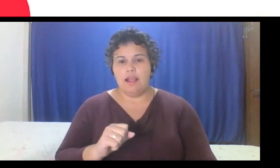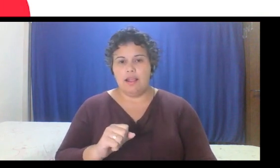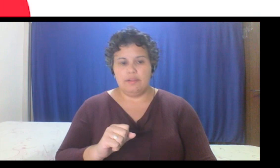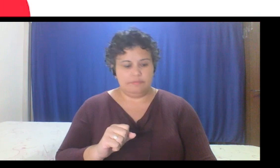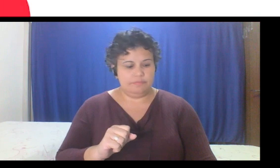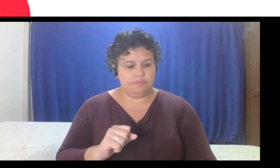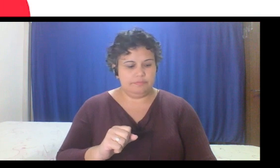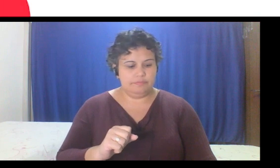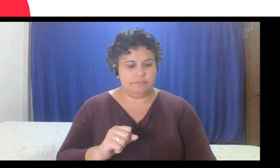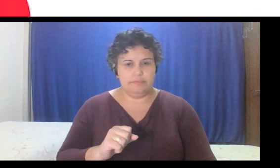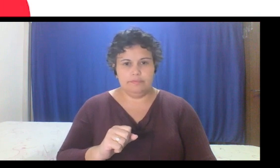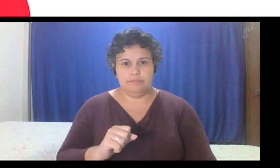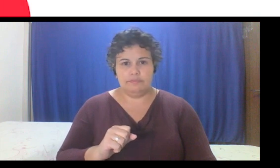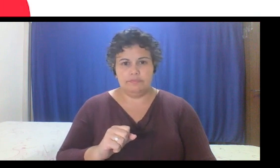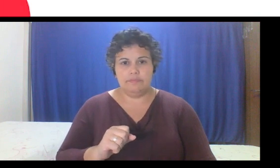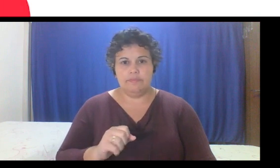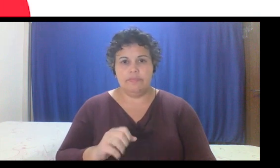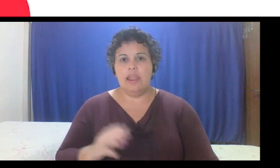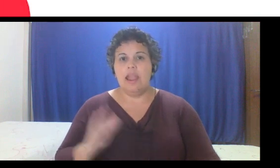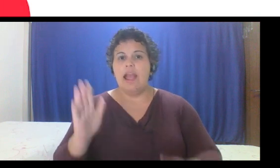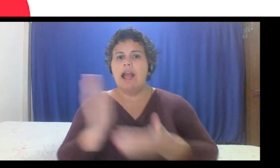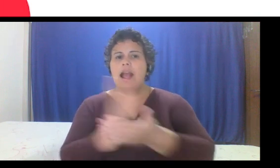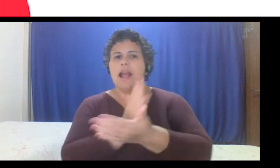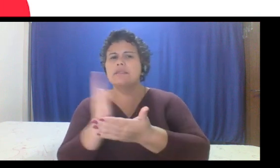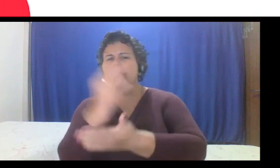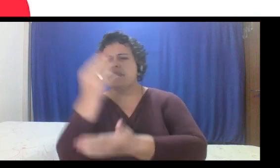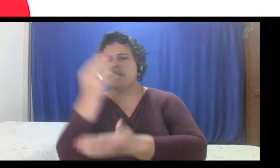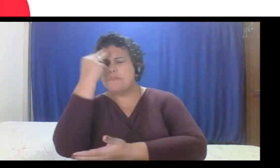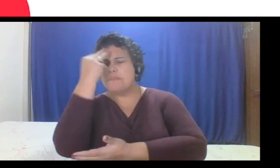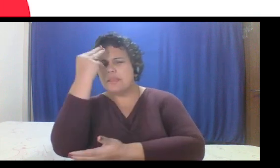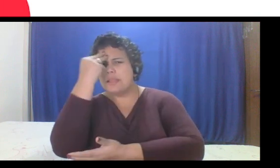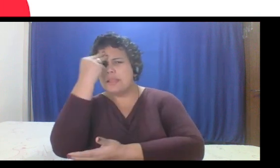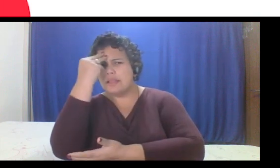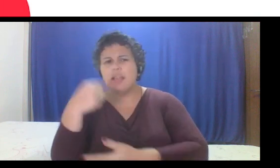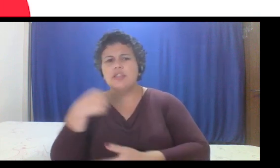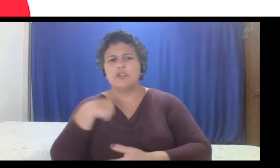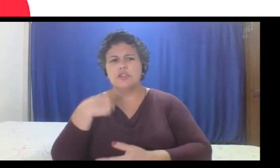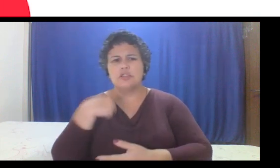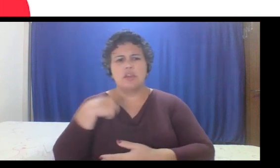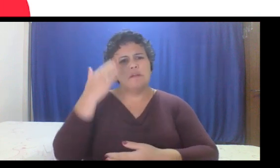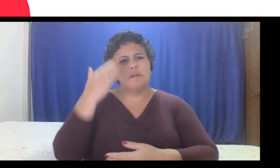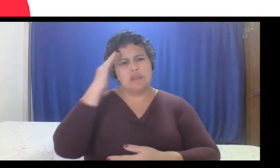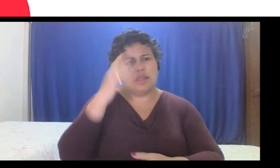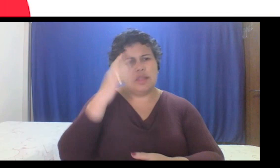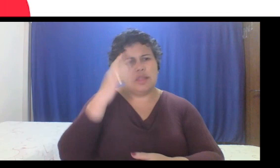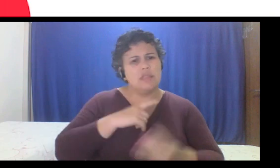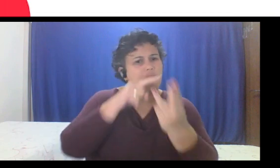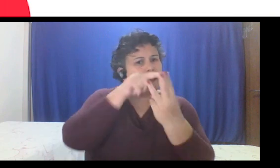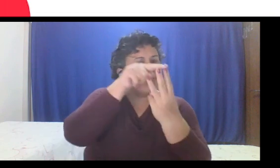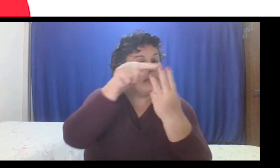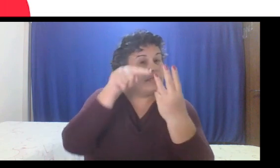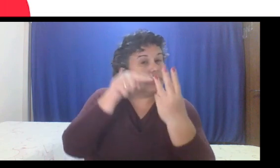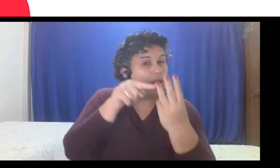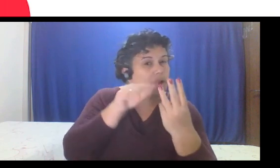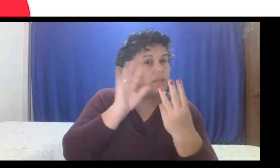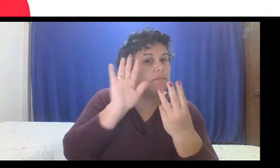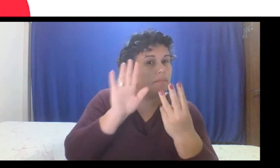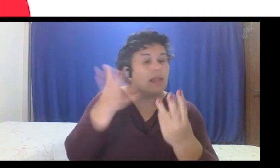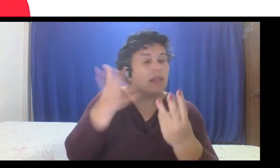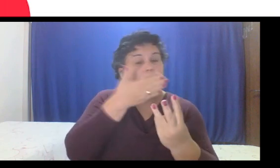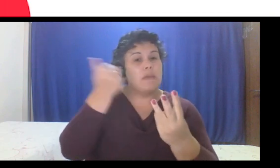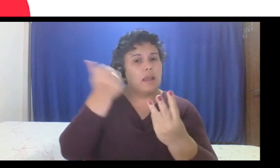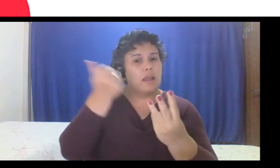mentalidade que eu vejo, assim, é a mentalidade de comprovação de hipóteses. Eu trouxe até um exemplo aqui, que é